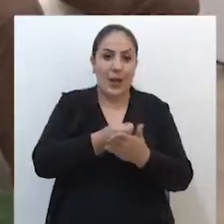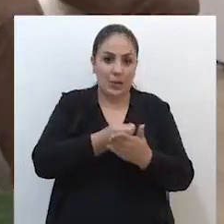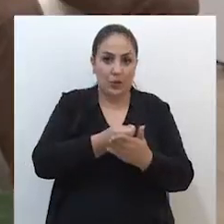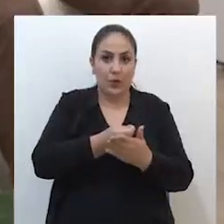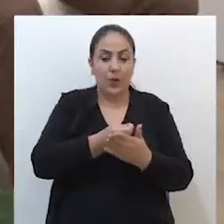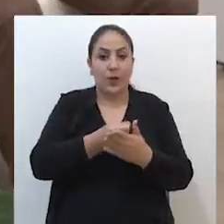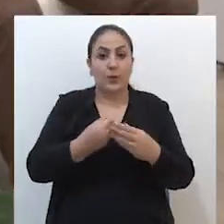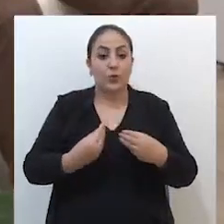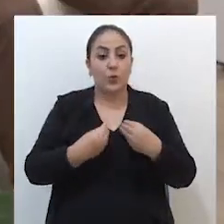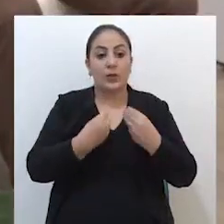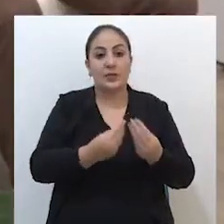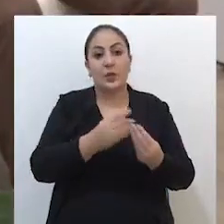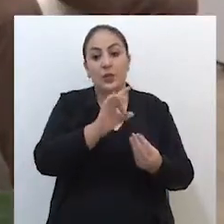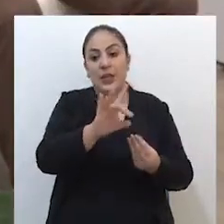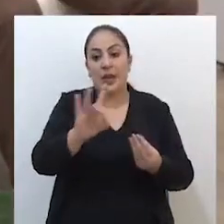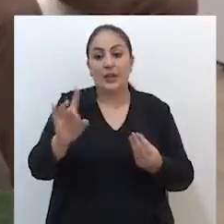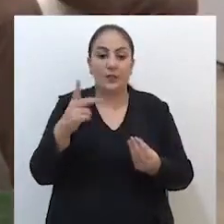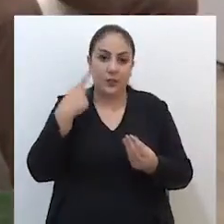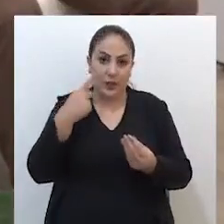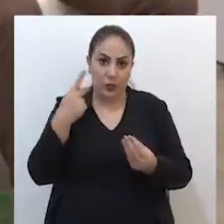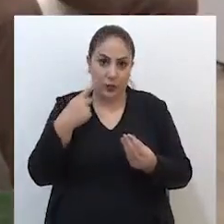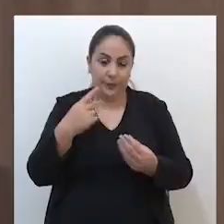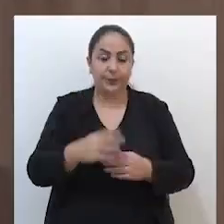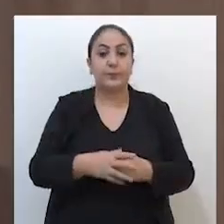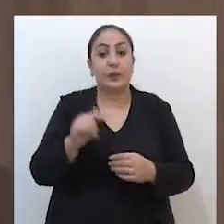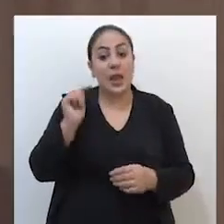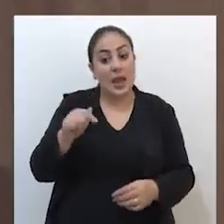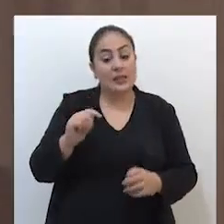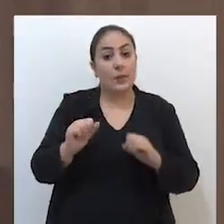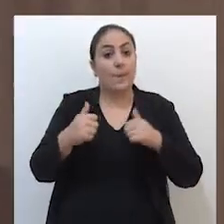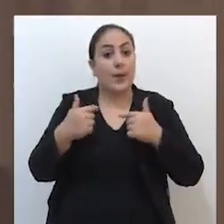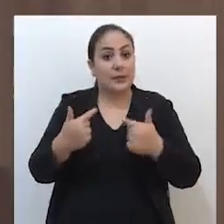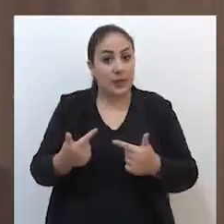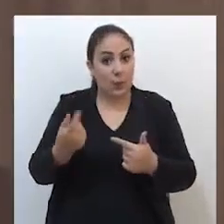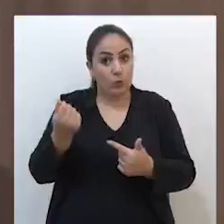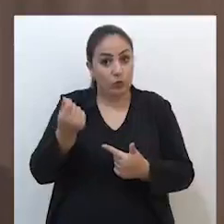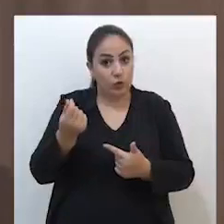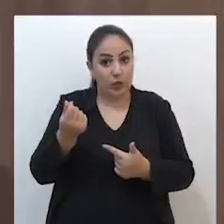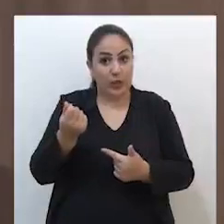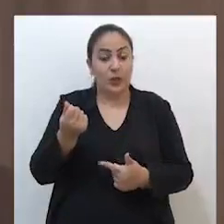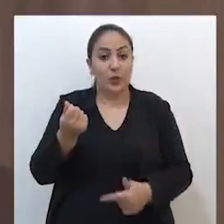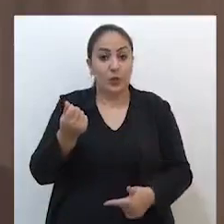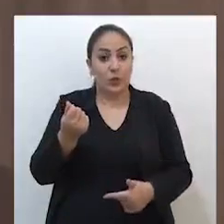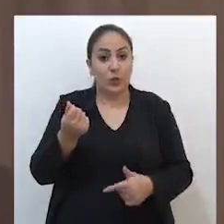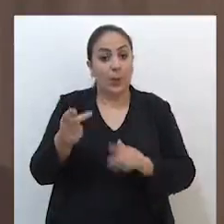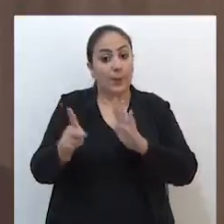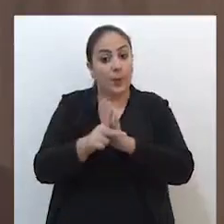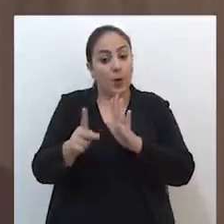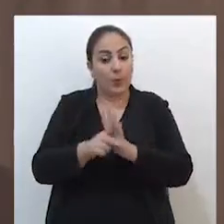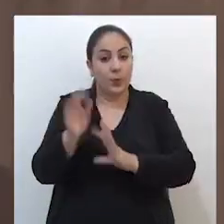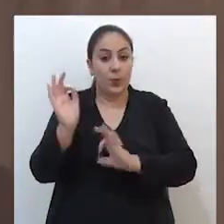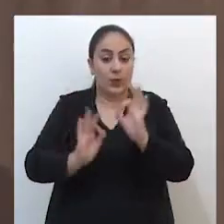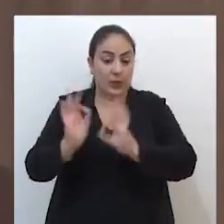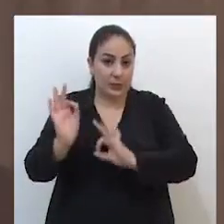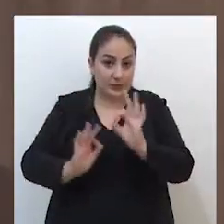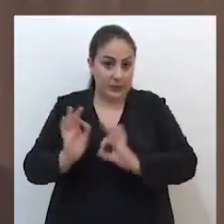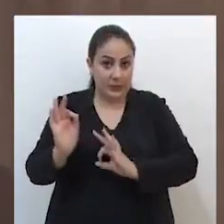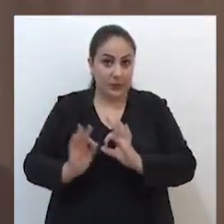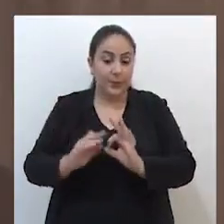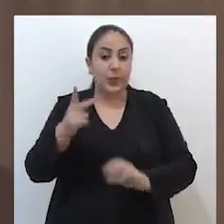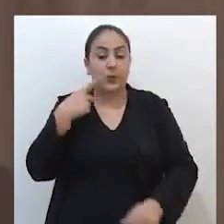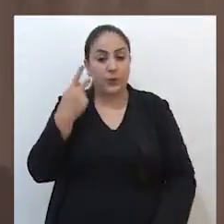com doações individuais dos vereadores. Esta é uma ação com recursos organizados